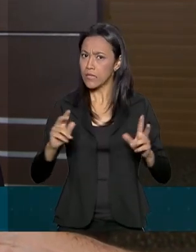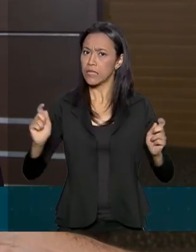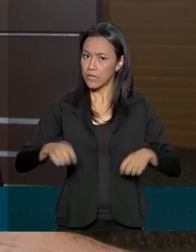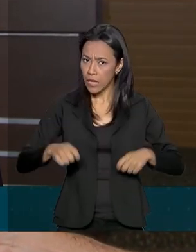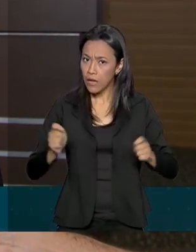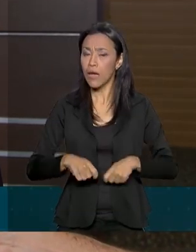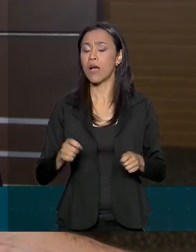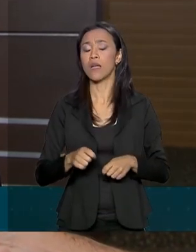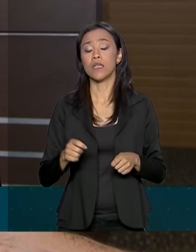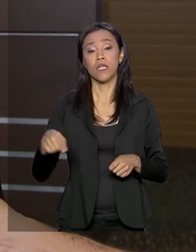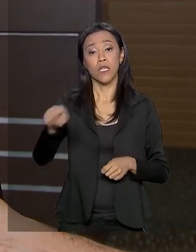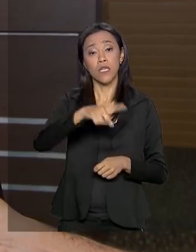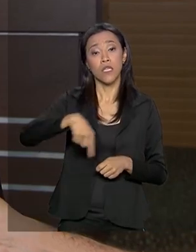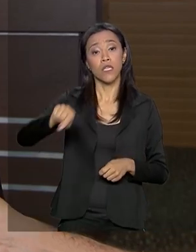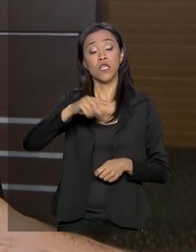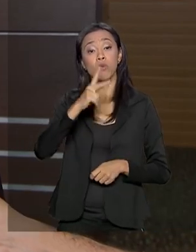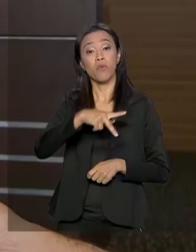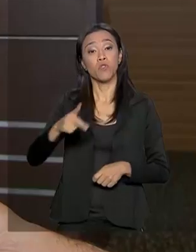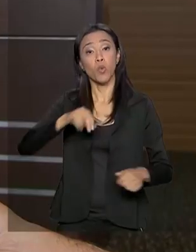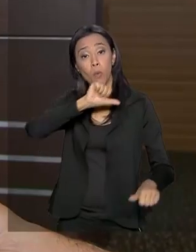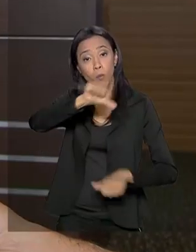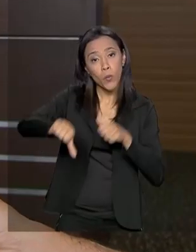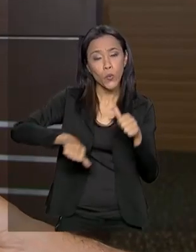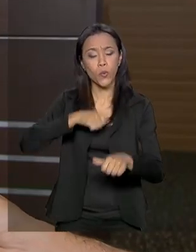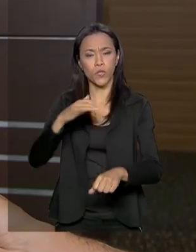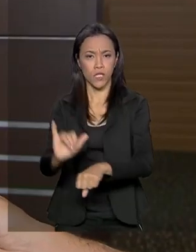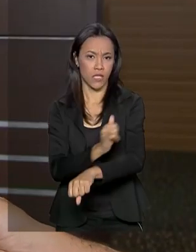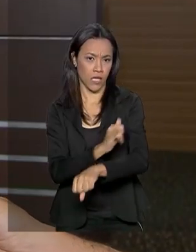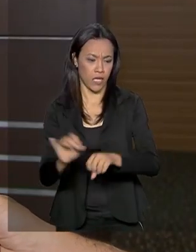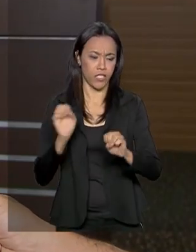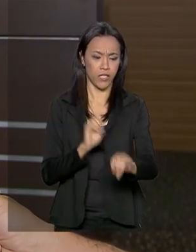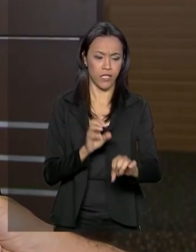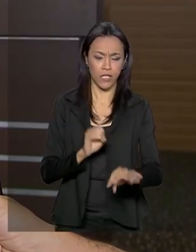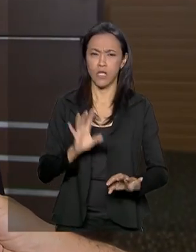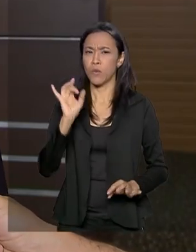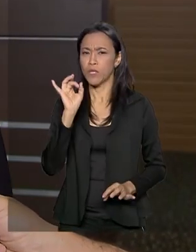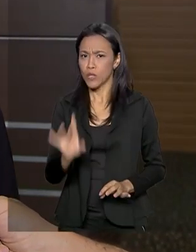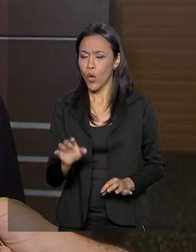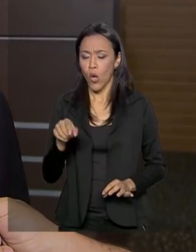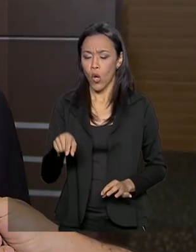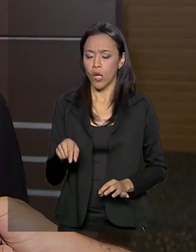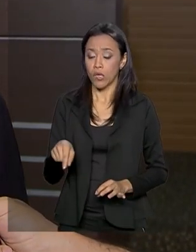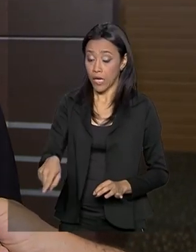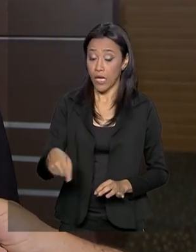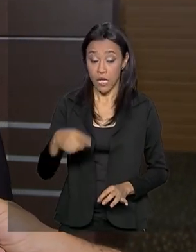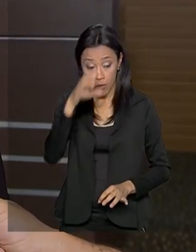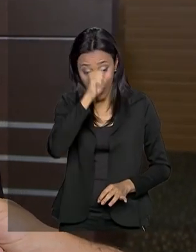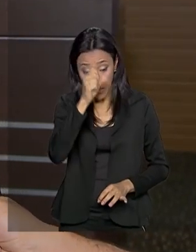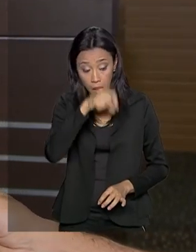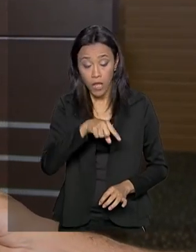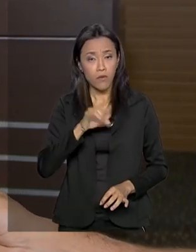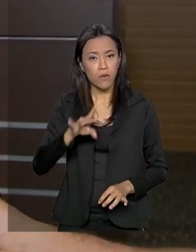que o professor mude a sua prática docente. O aluno não basta só pegar a mão na massa, ele tem que pensar naquilo que ele está fazendo. que naquilo que está